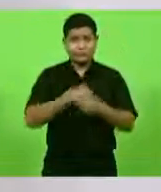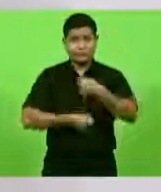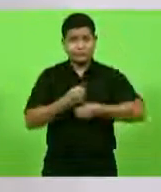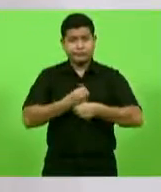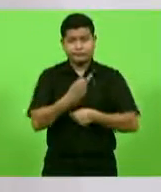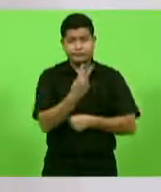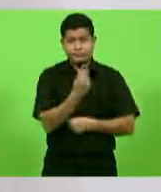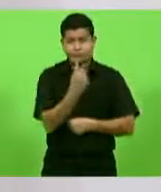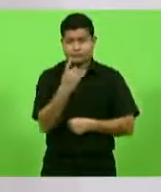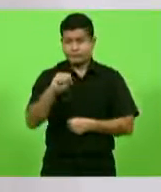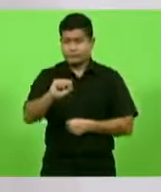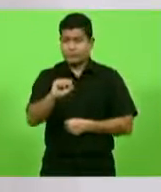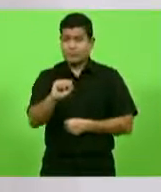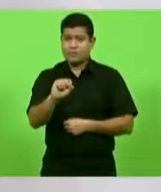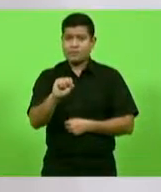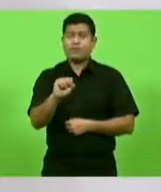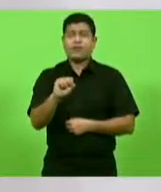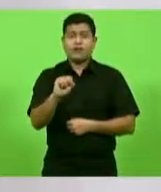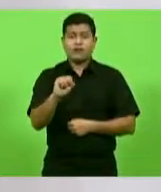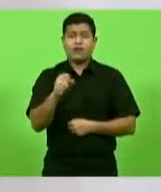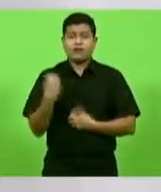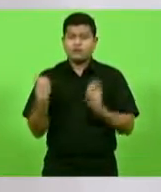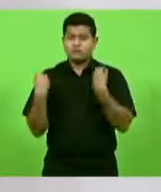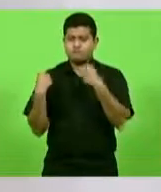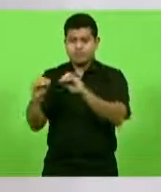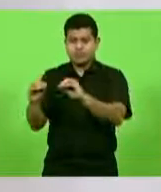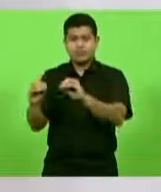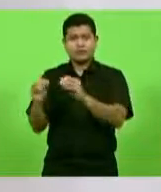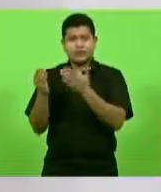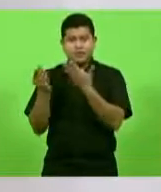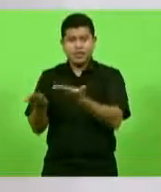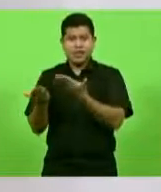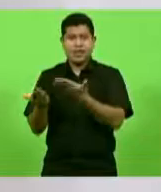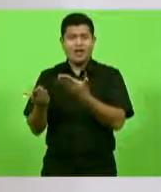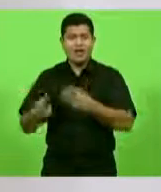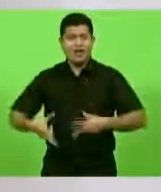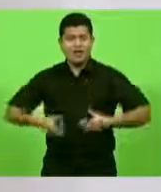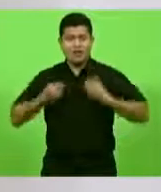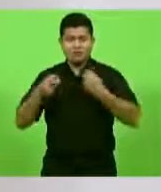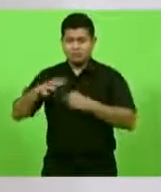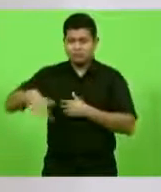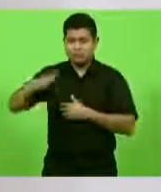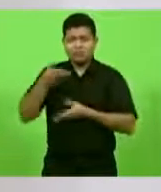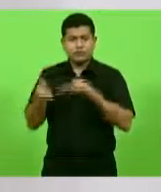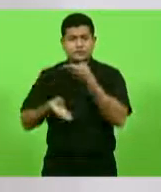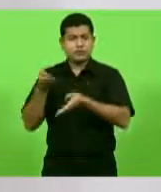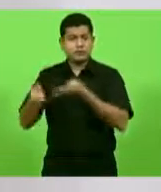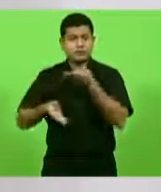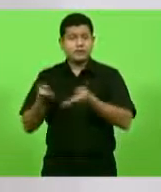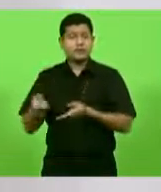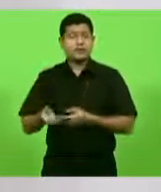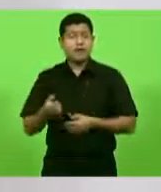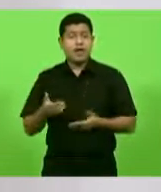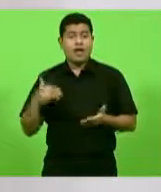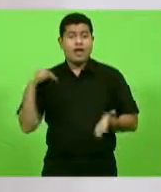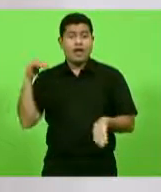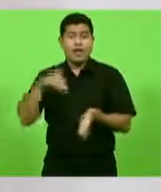foi implantada a oncologia. e nós já tivemos até agora